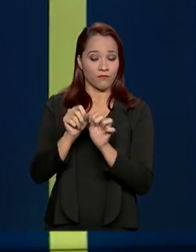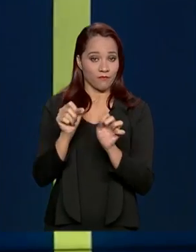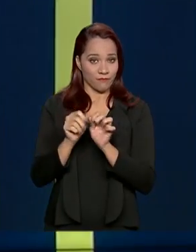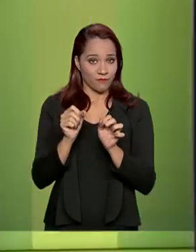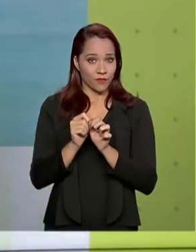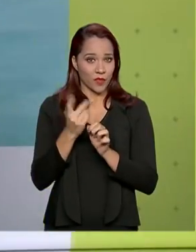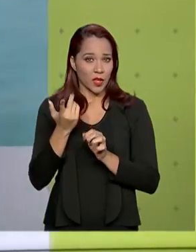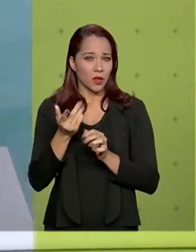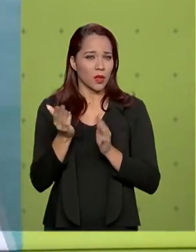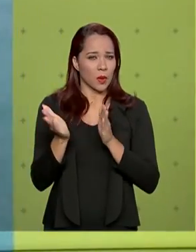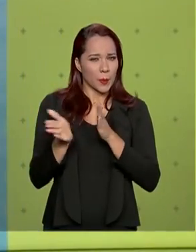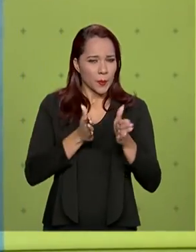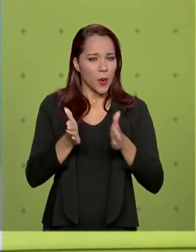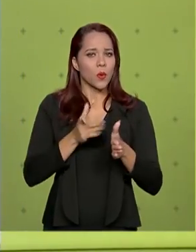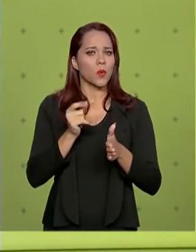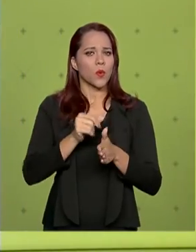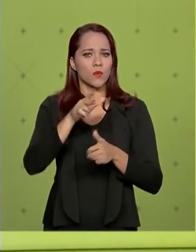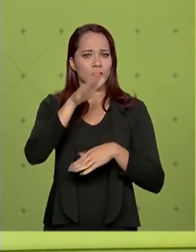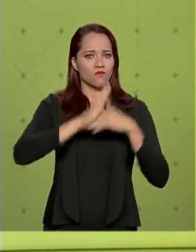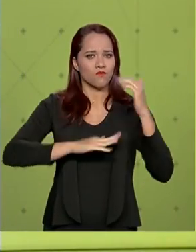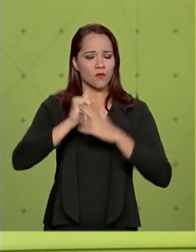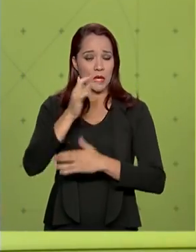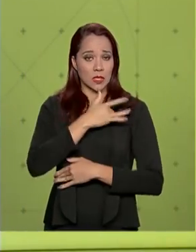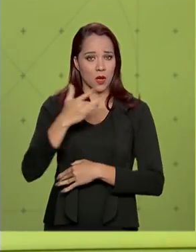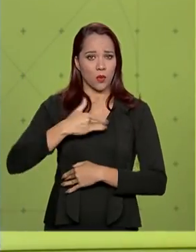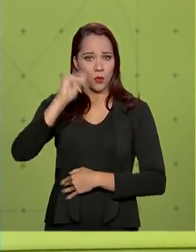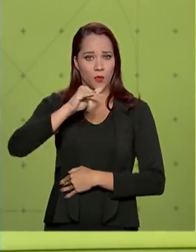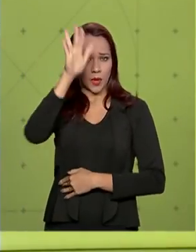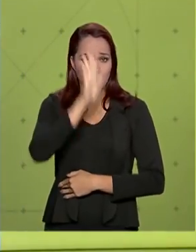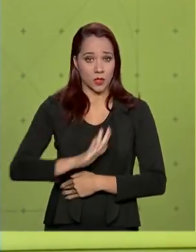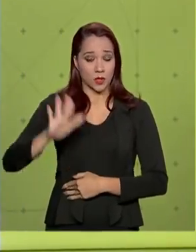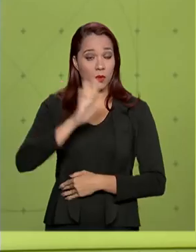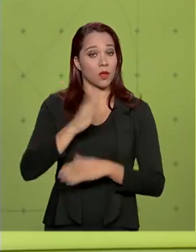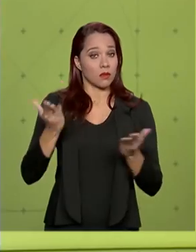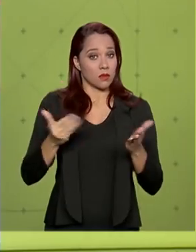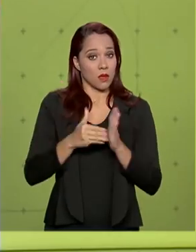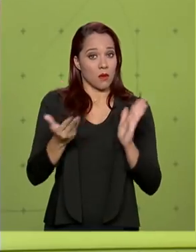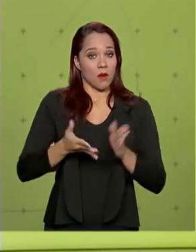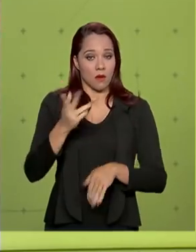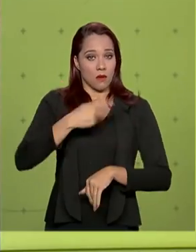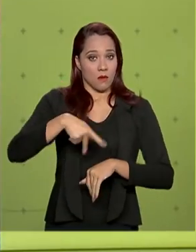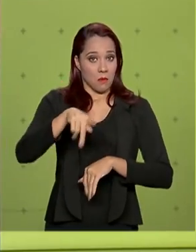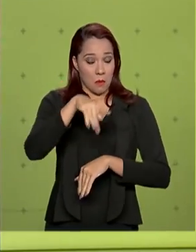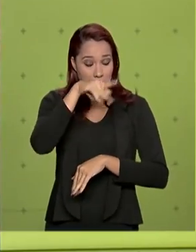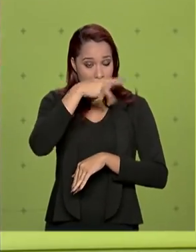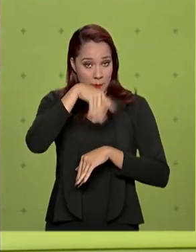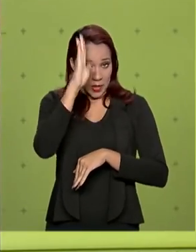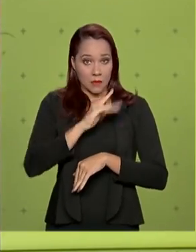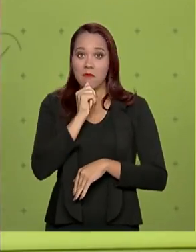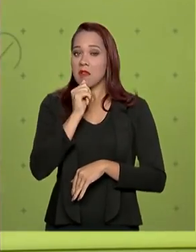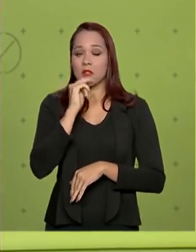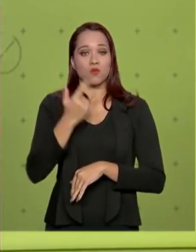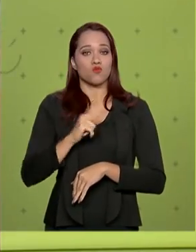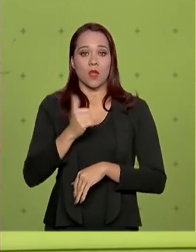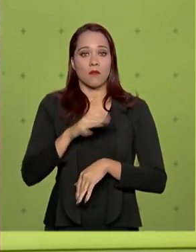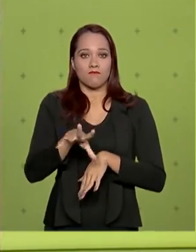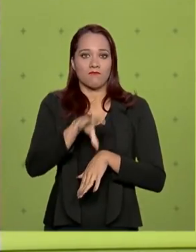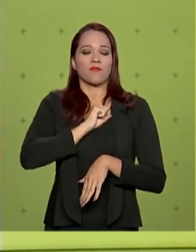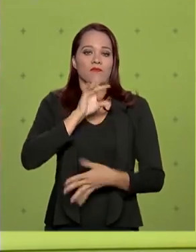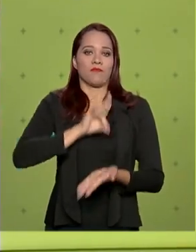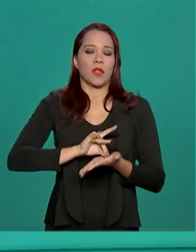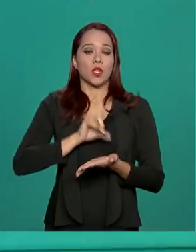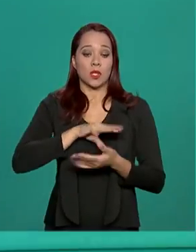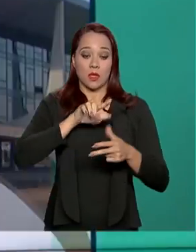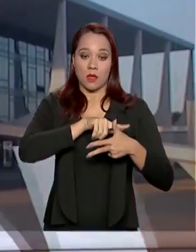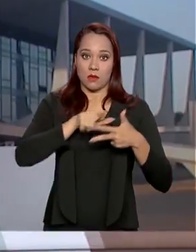com profissionais de saúde de todo o Brasil. Até agora, o país não tem casos confirmados de coronavírus. Existem três